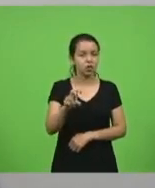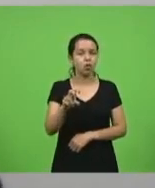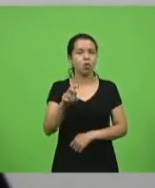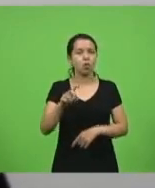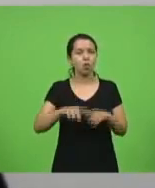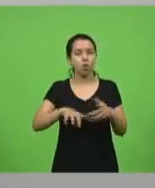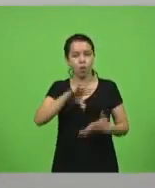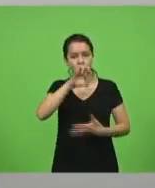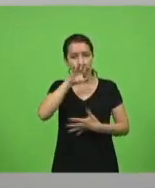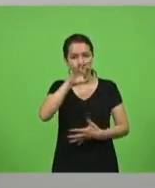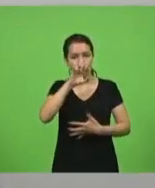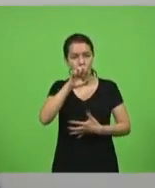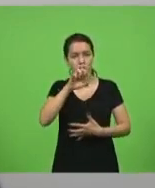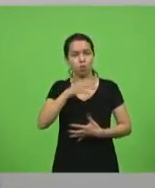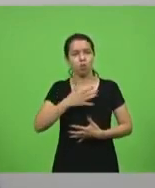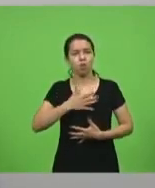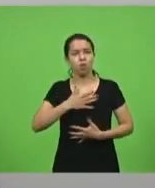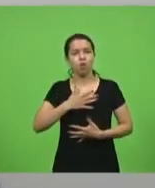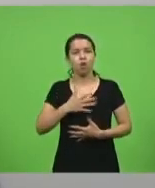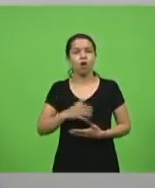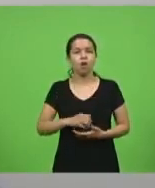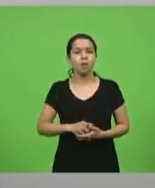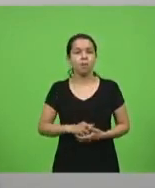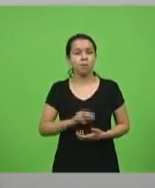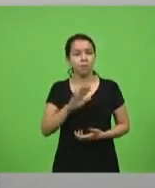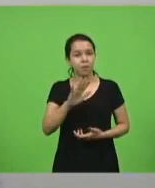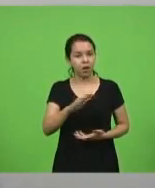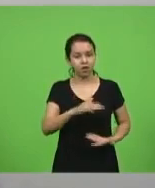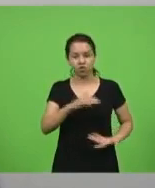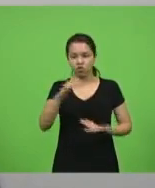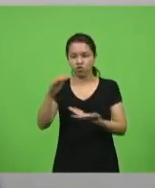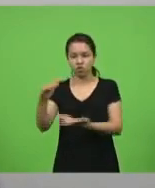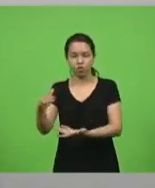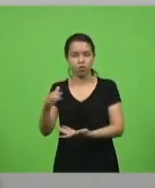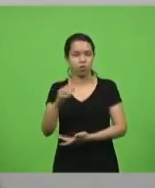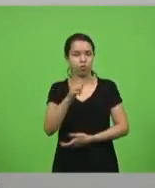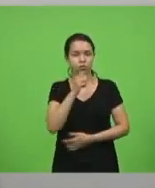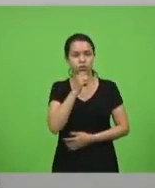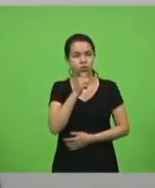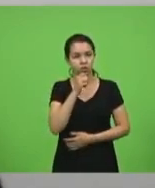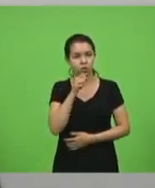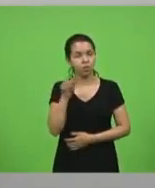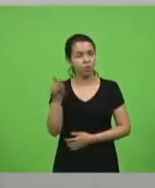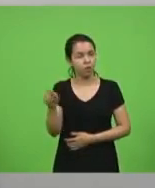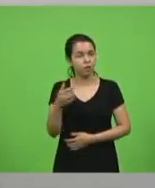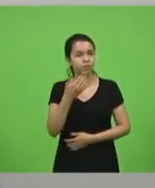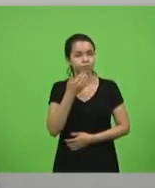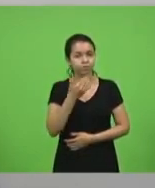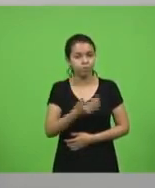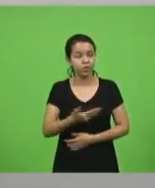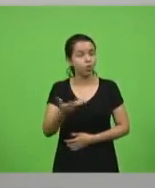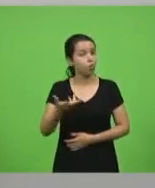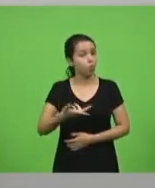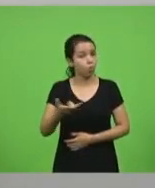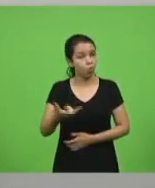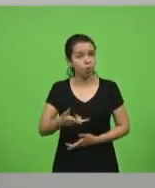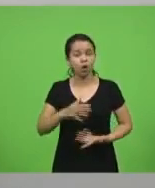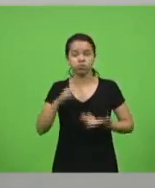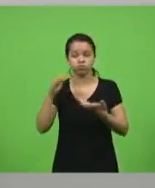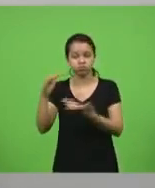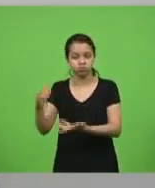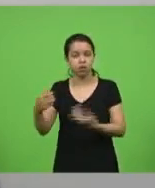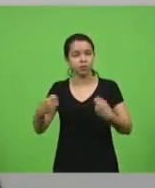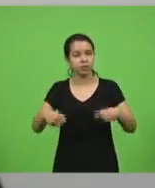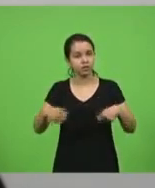pulmonares e não chegou até lá ainda, que esses respiradores sejam encaminhados imediatamente ao Hospital Santa Terezinha de